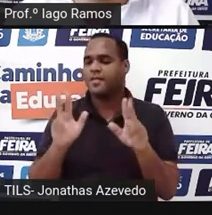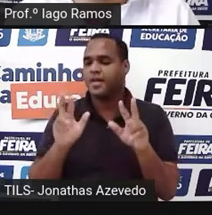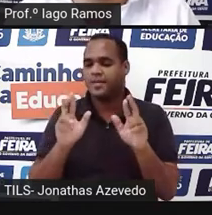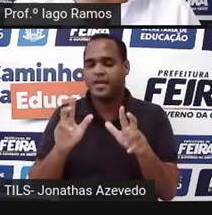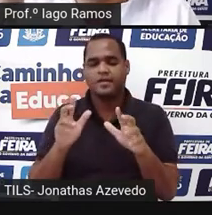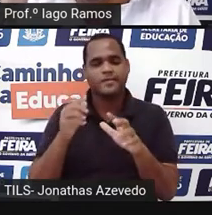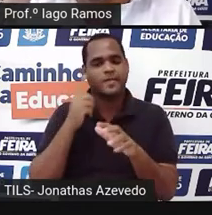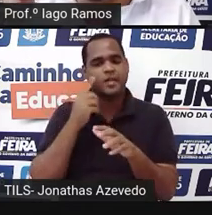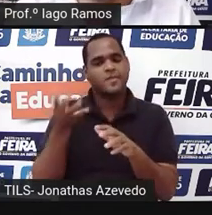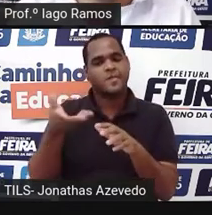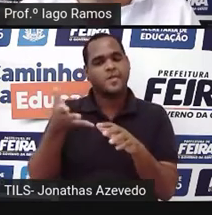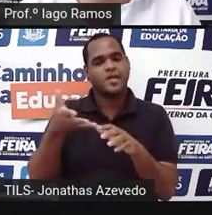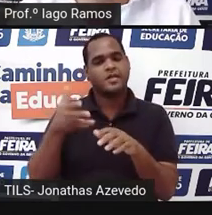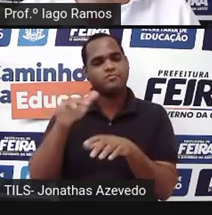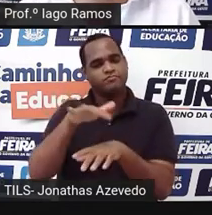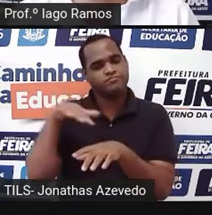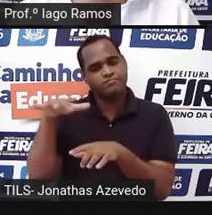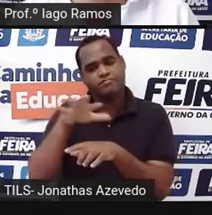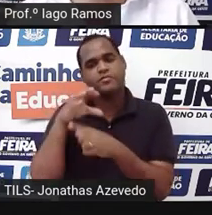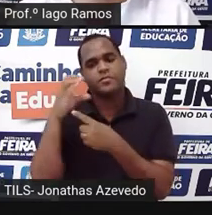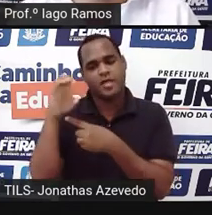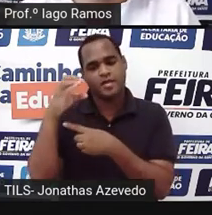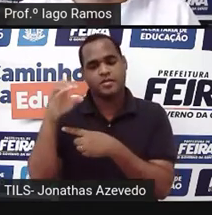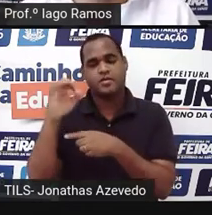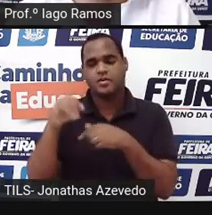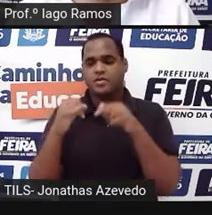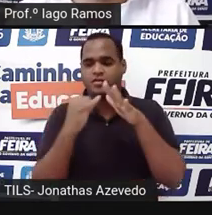ciência e numa instituição